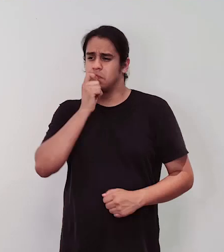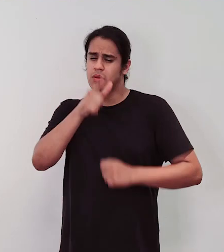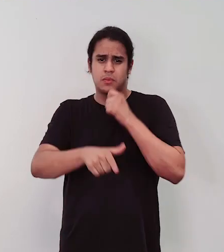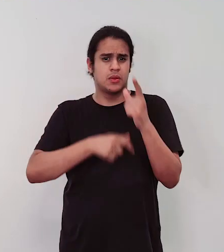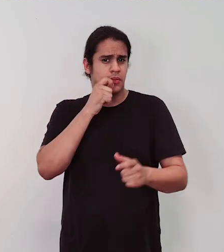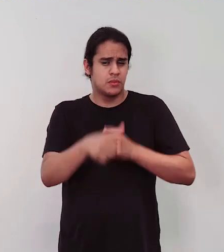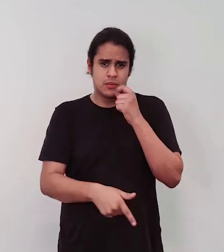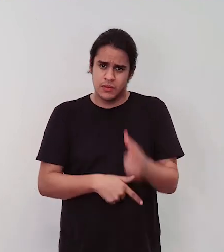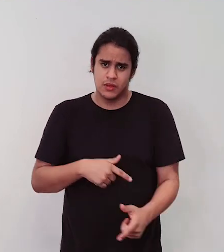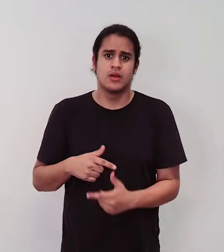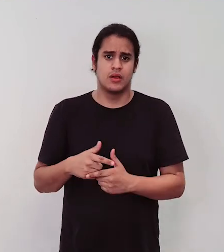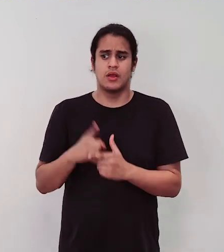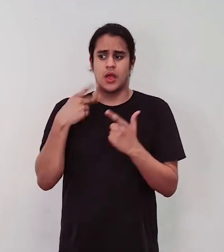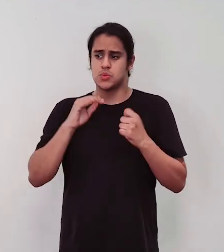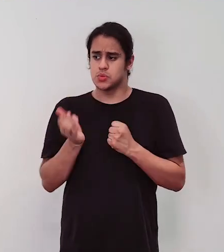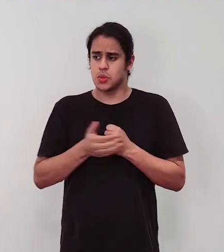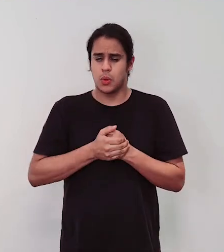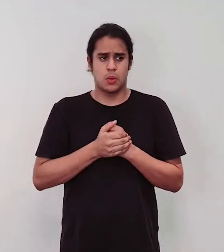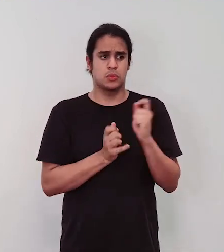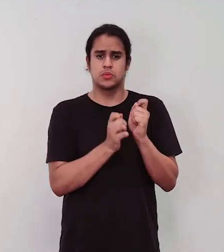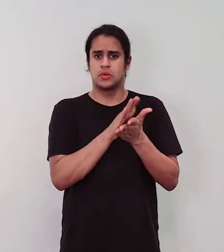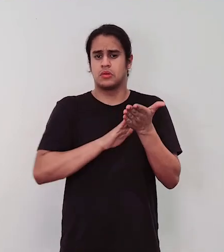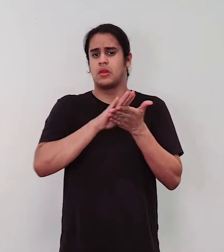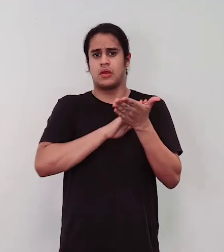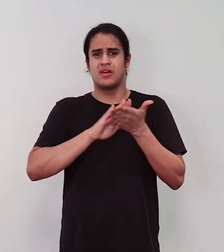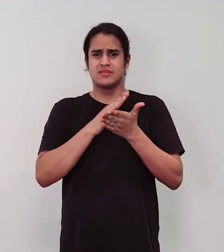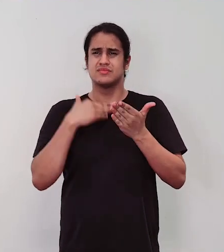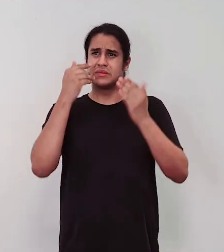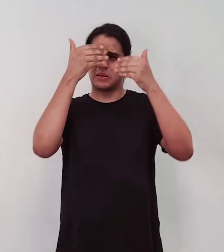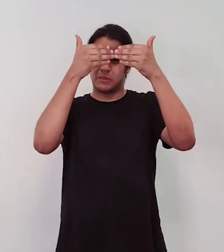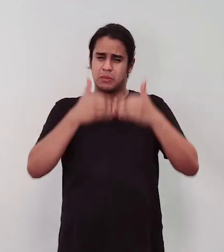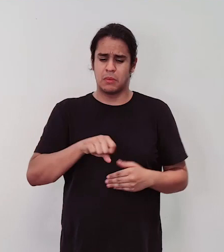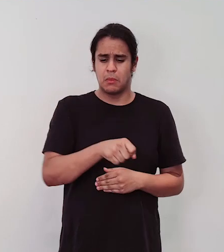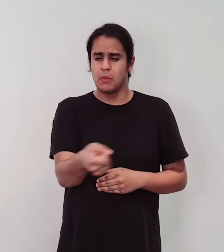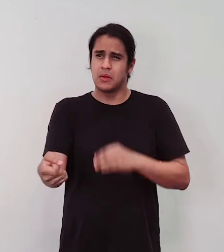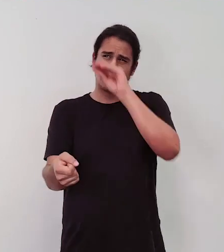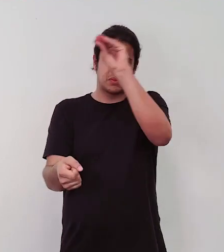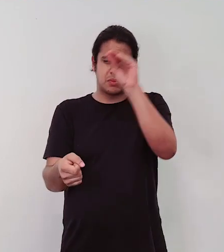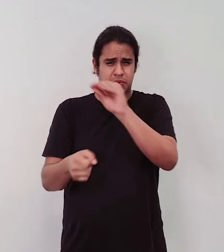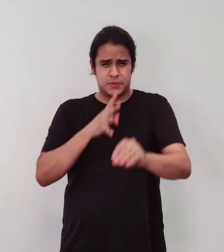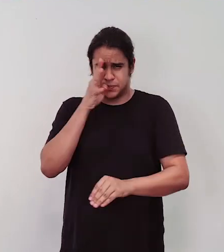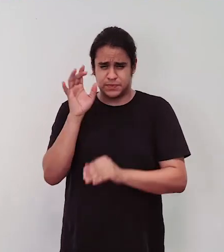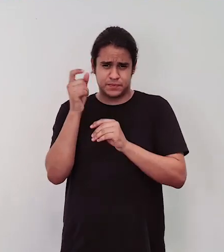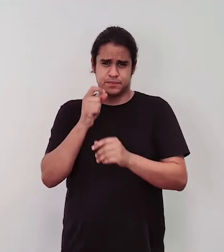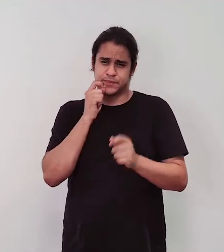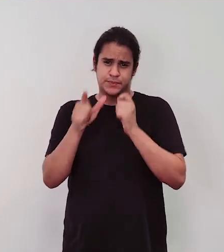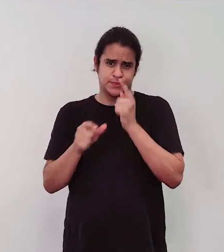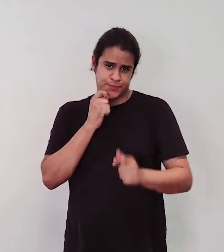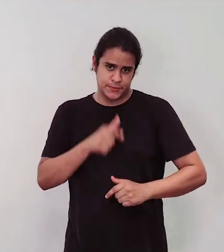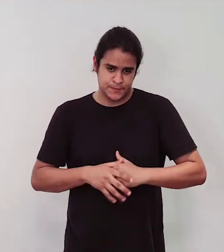velado, anônimo, e com pouco controle, né? Então, o banheiro era um dos lugares que mais pichações.